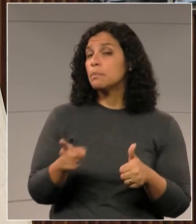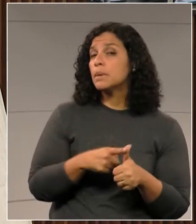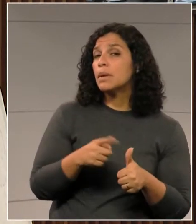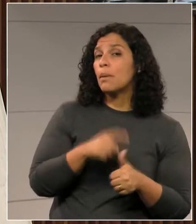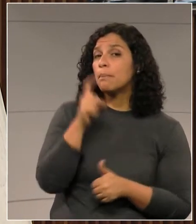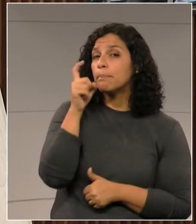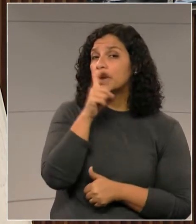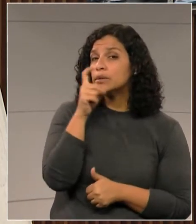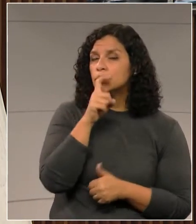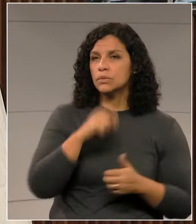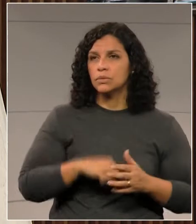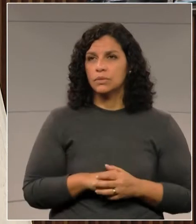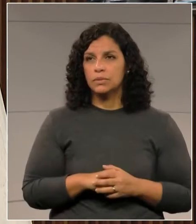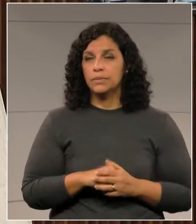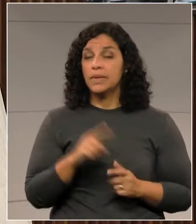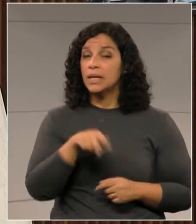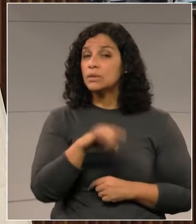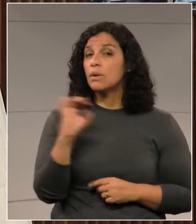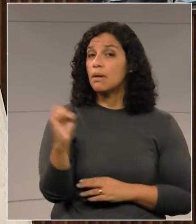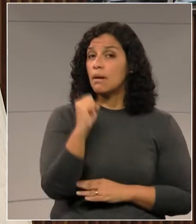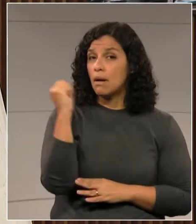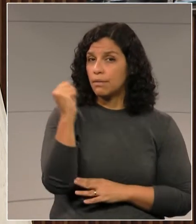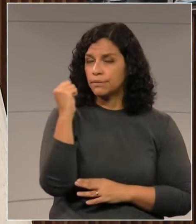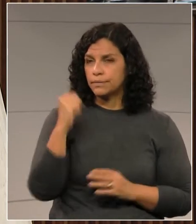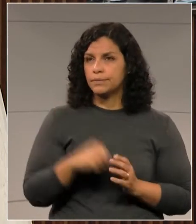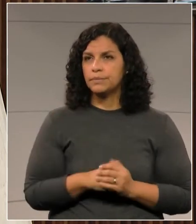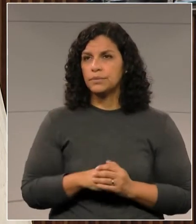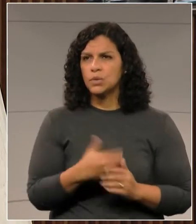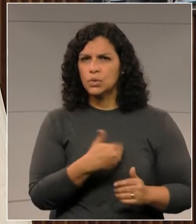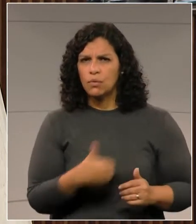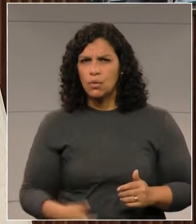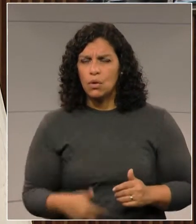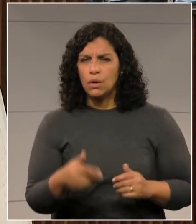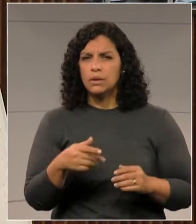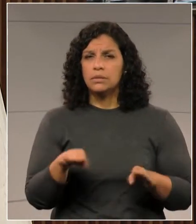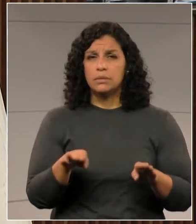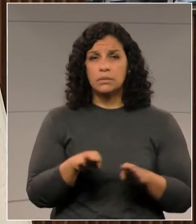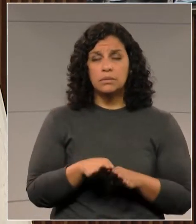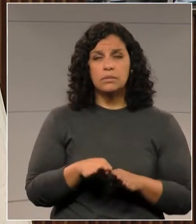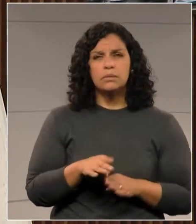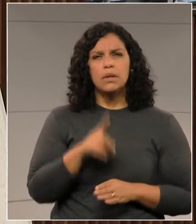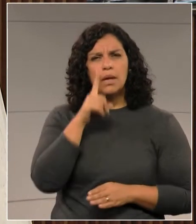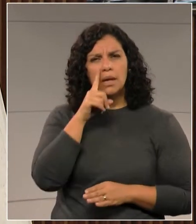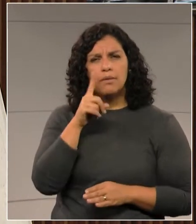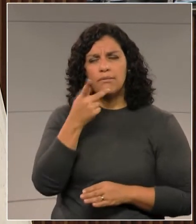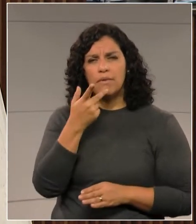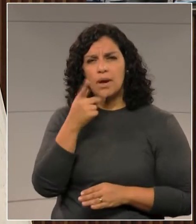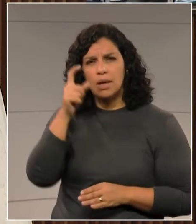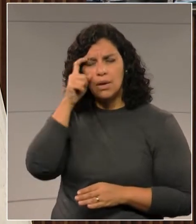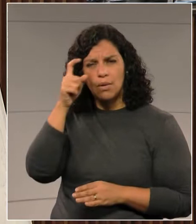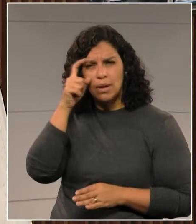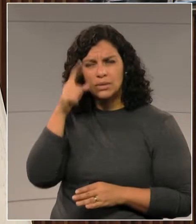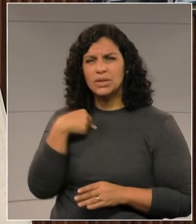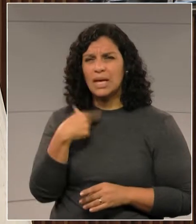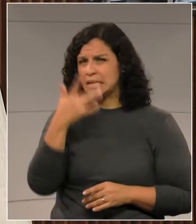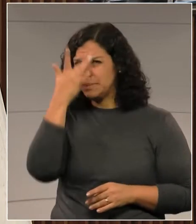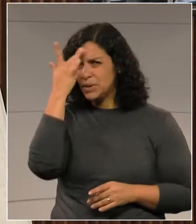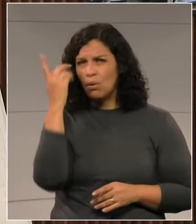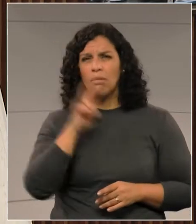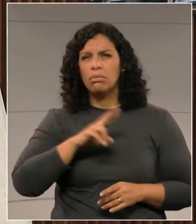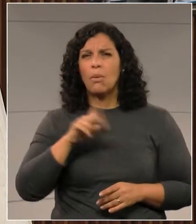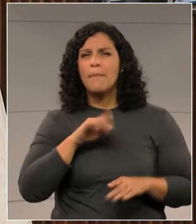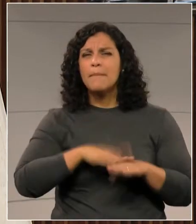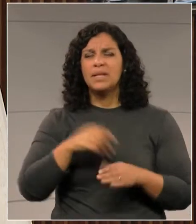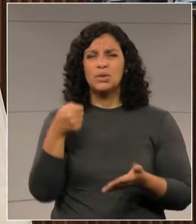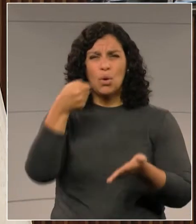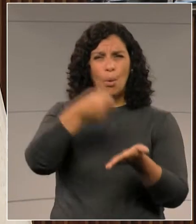e é grave isso. O governador colocar, deputado Recalcate, uma informação que ninguém é obrigado mais